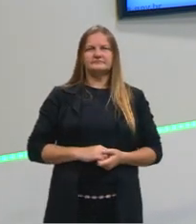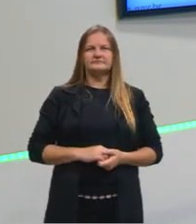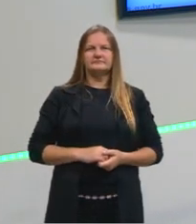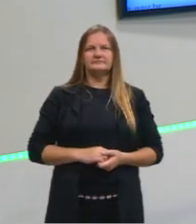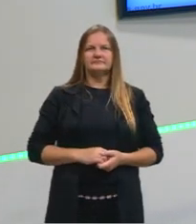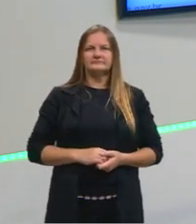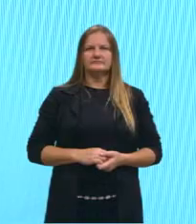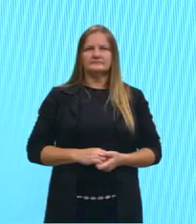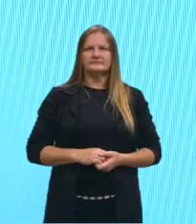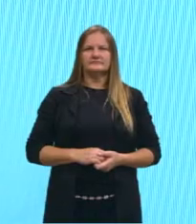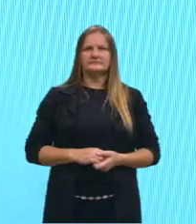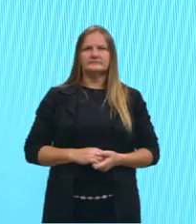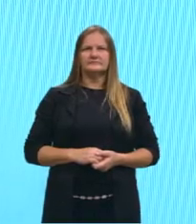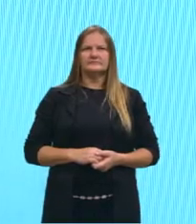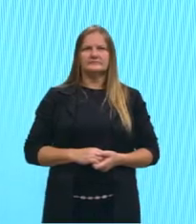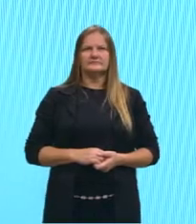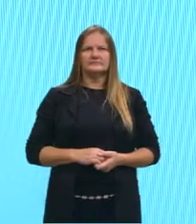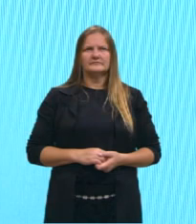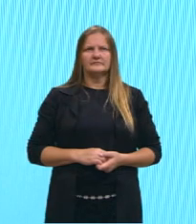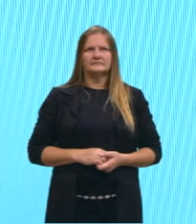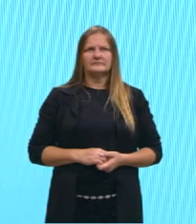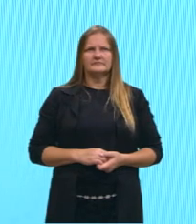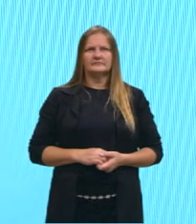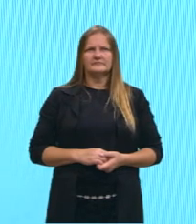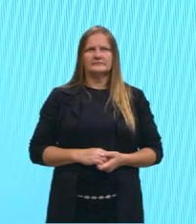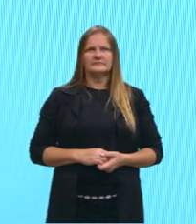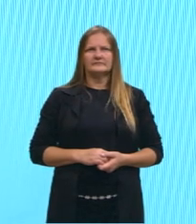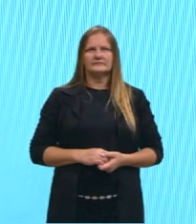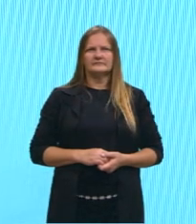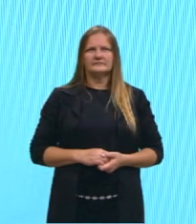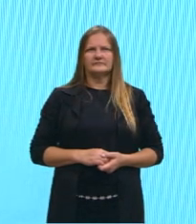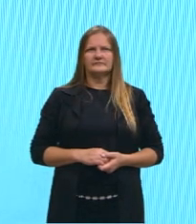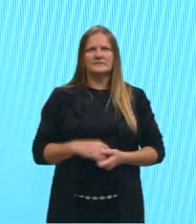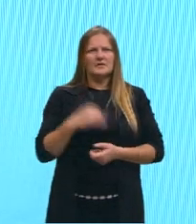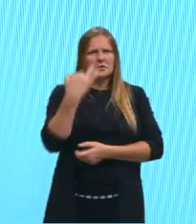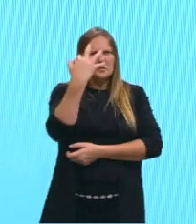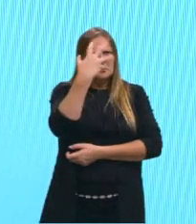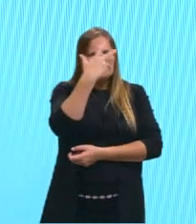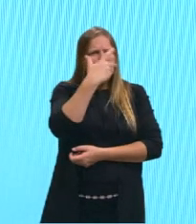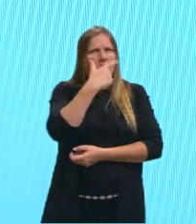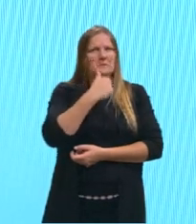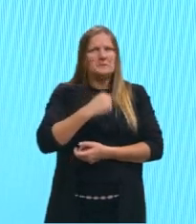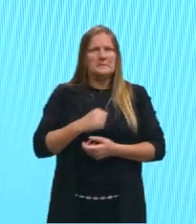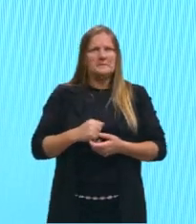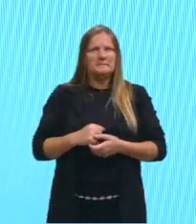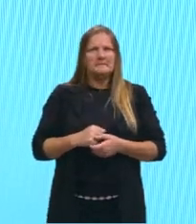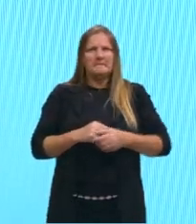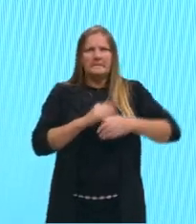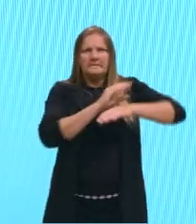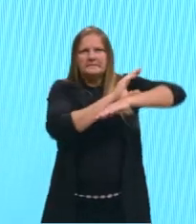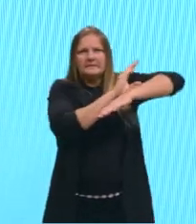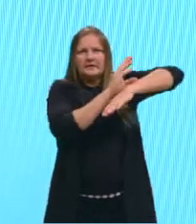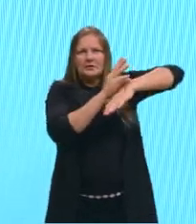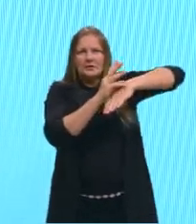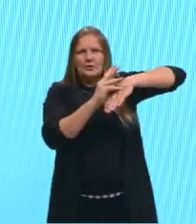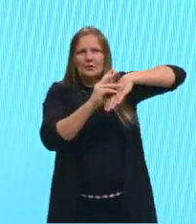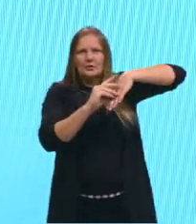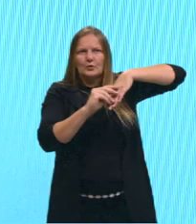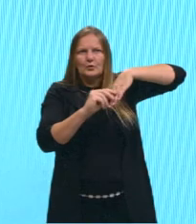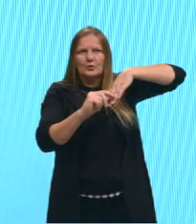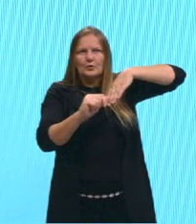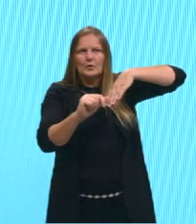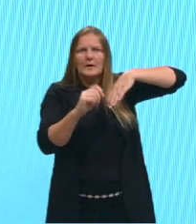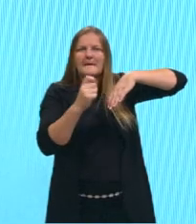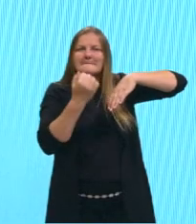imagem muito bonita, né? Dessas geleiras aí. Olha como é que fica aqui, Deposição aqui, ó. As rochas bem na